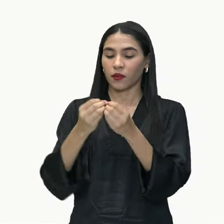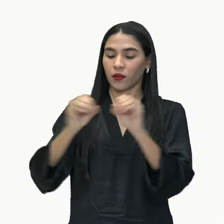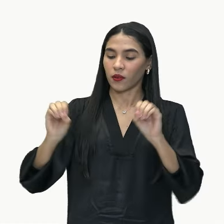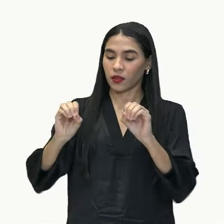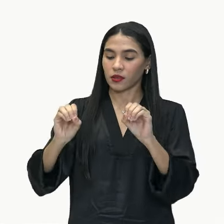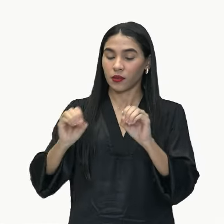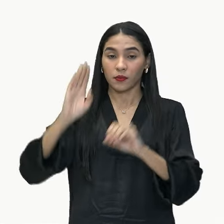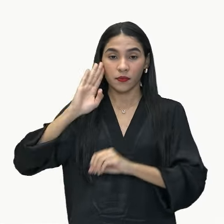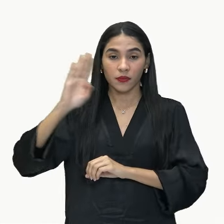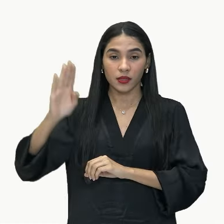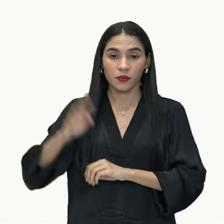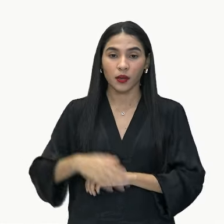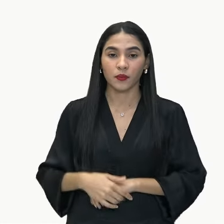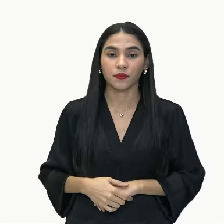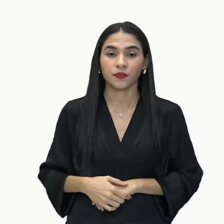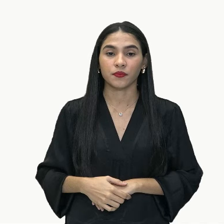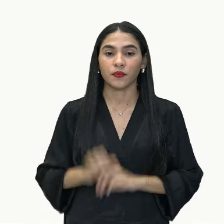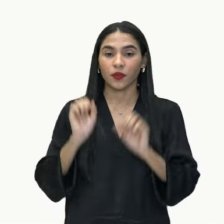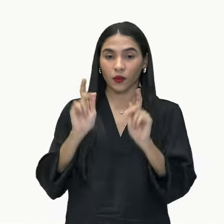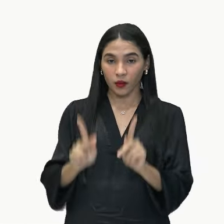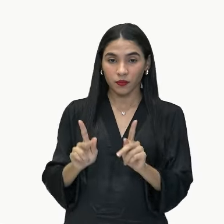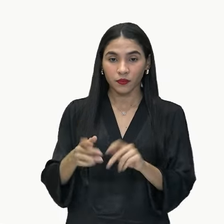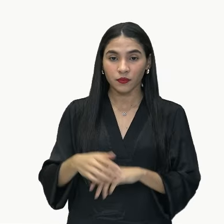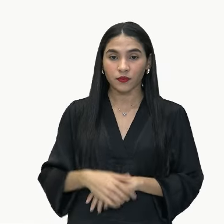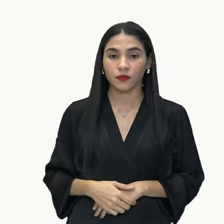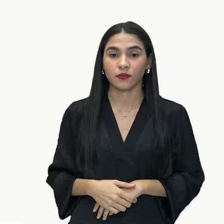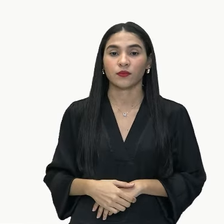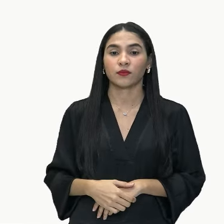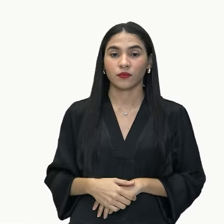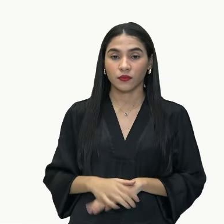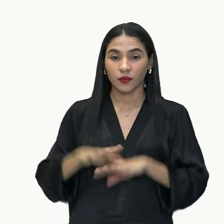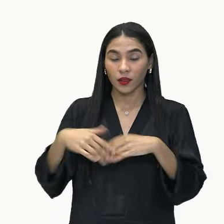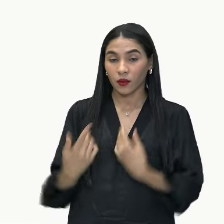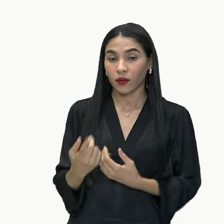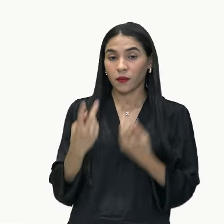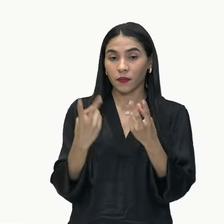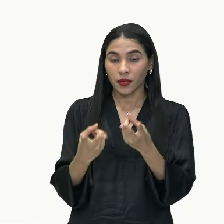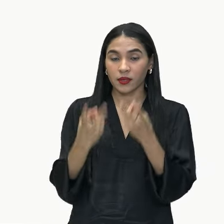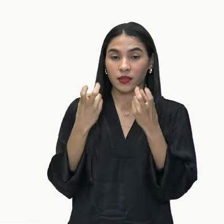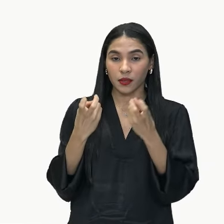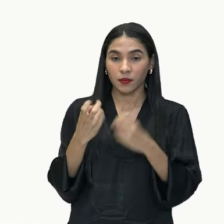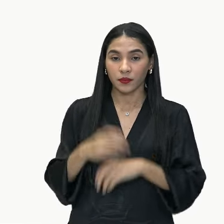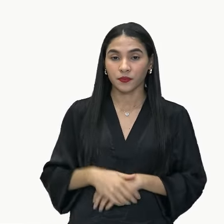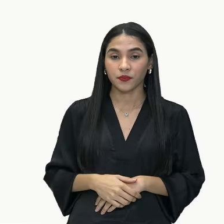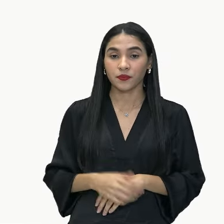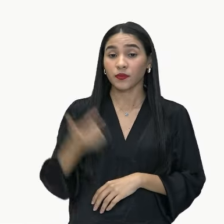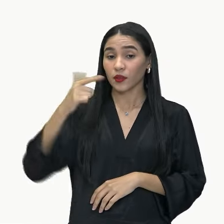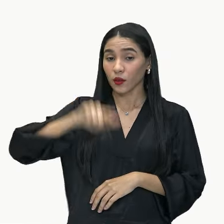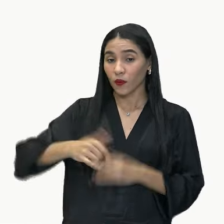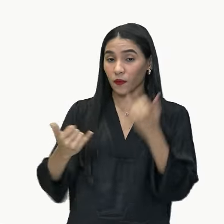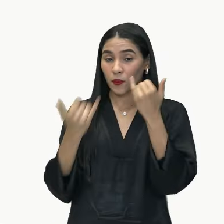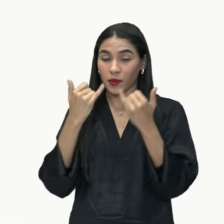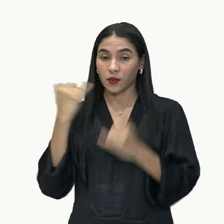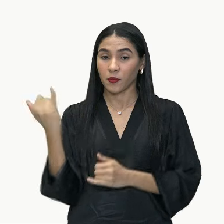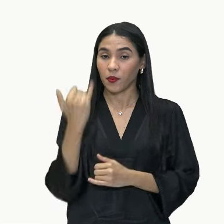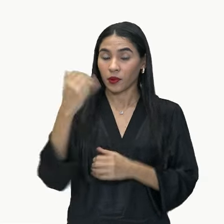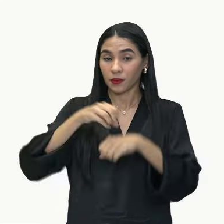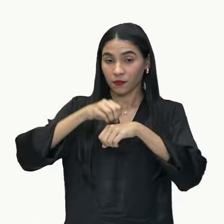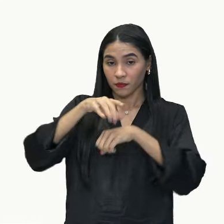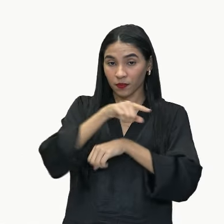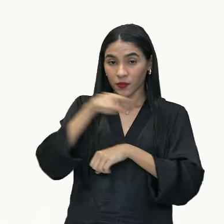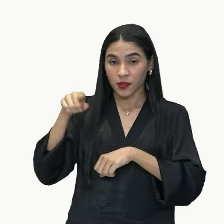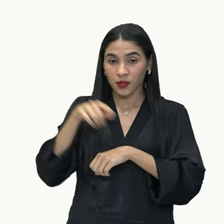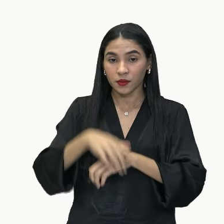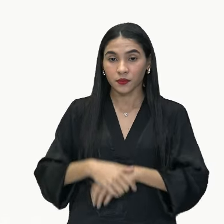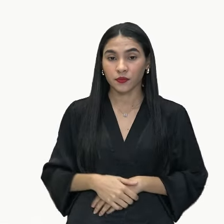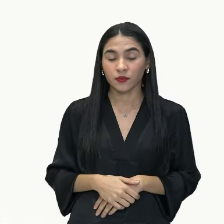principal. Ok? Até aí? Então, olhem só. Ah, sim! Mais uma informação importante para dar para vocês.